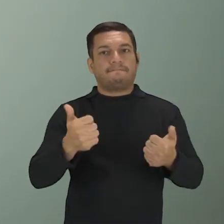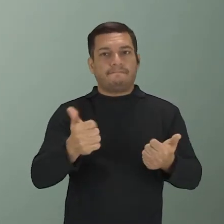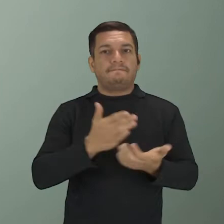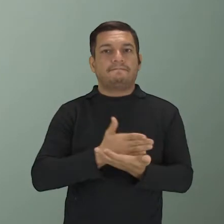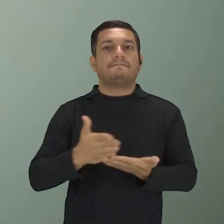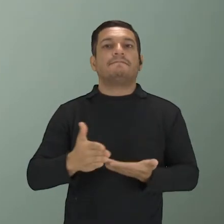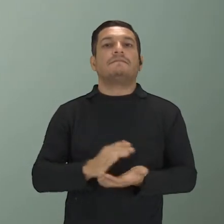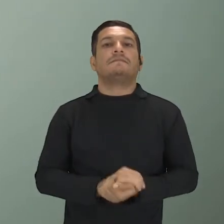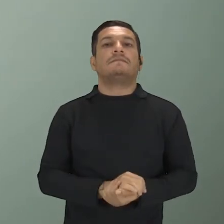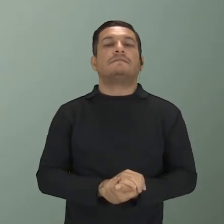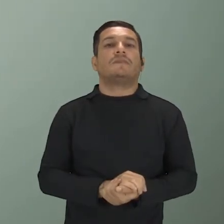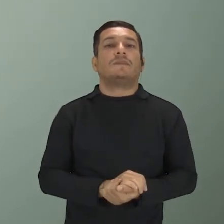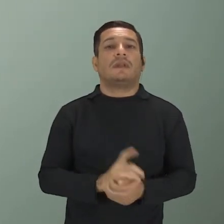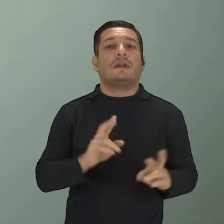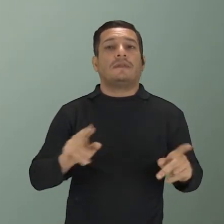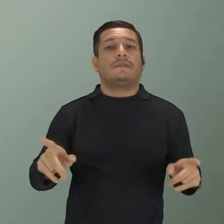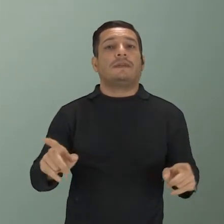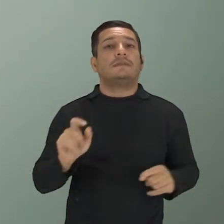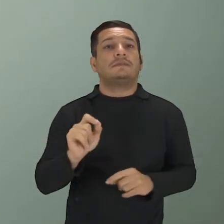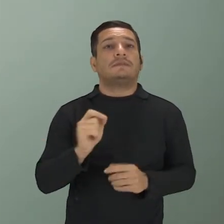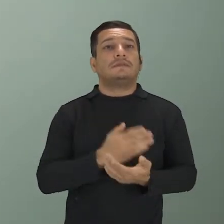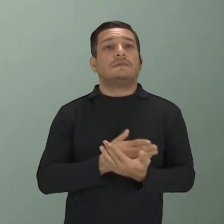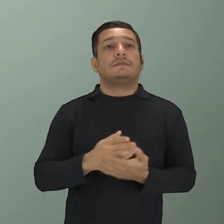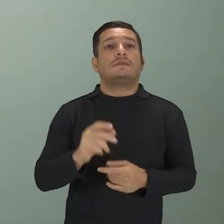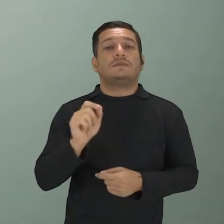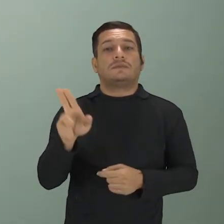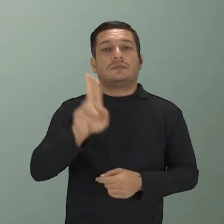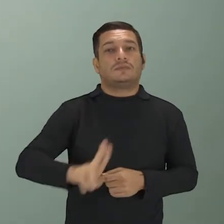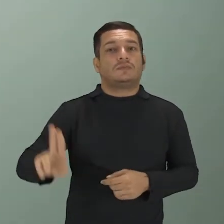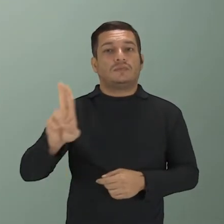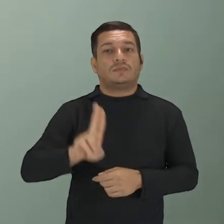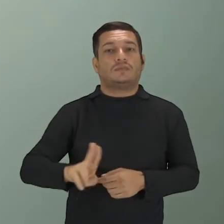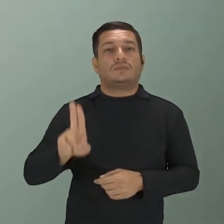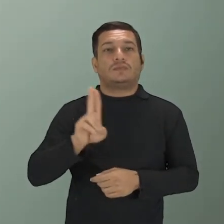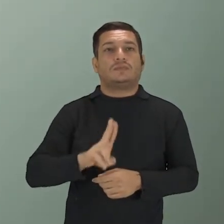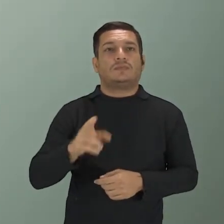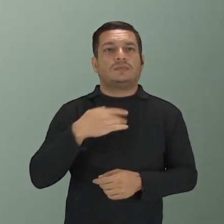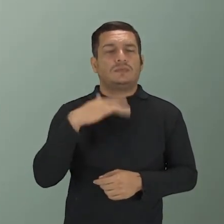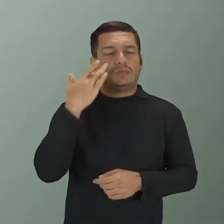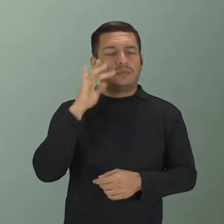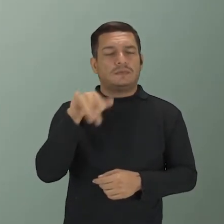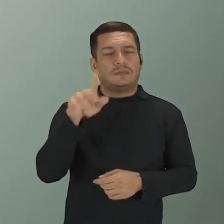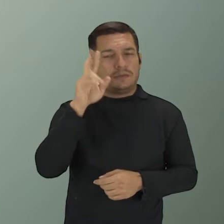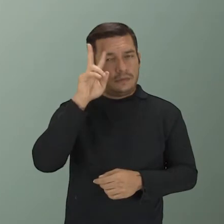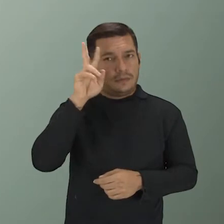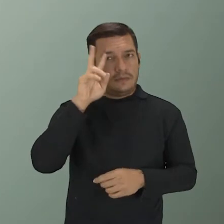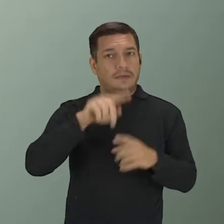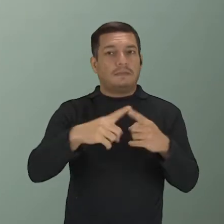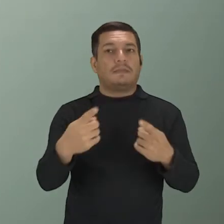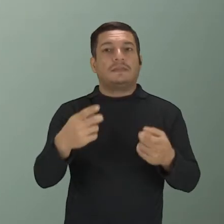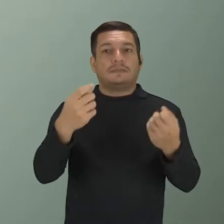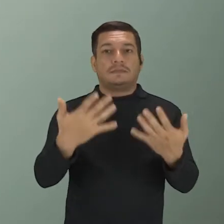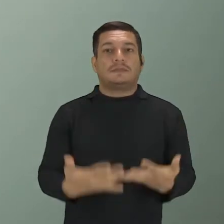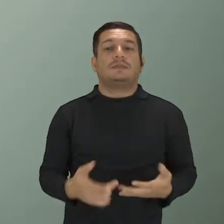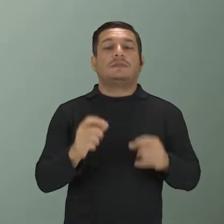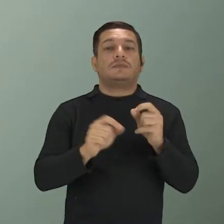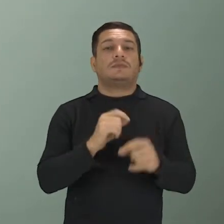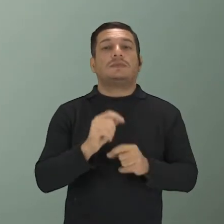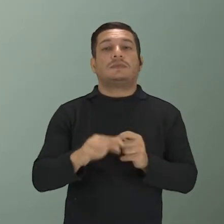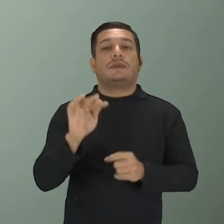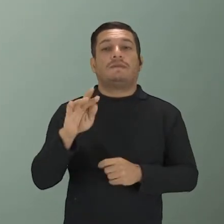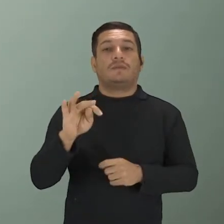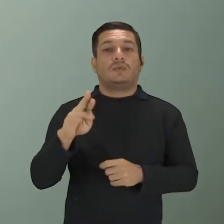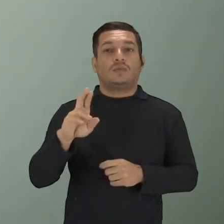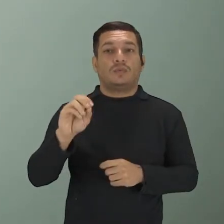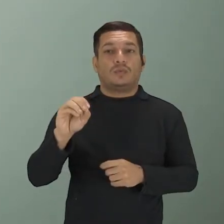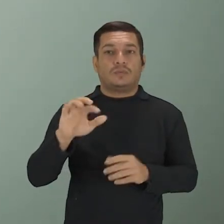começar? A diferença começa pelo uso. Eu não sei se você lembra, mas quando nós falamos sobre o futuro